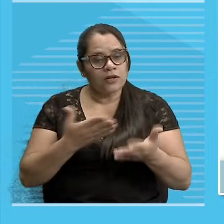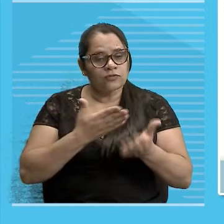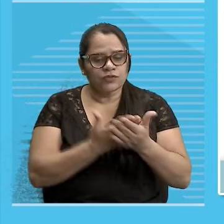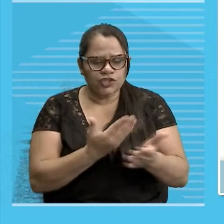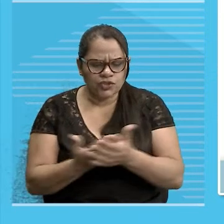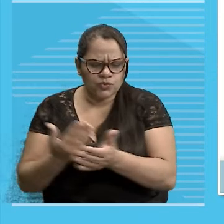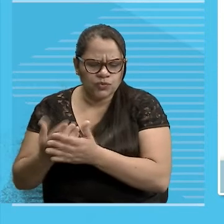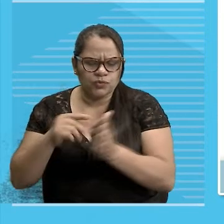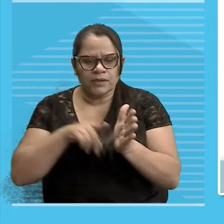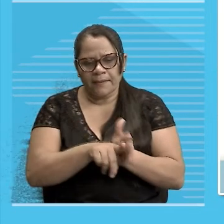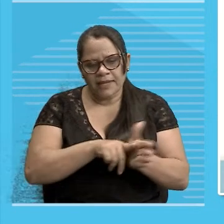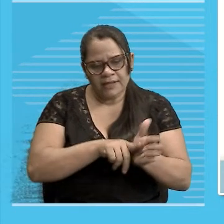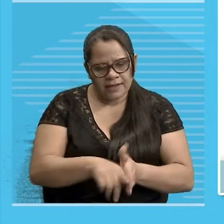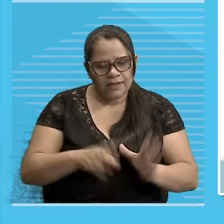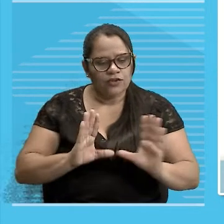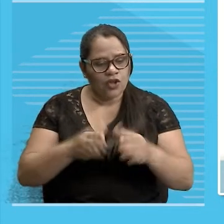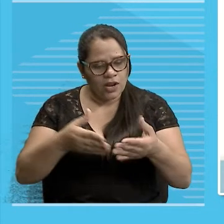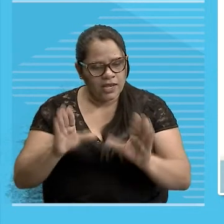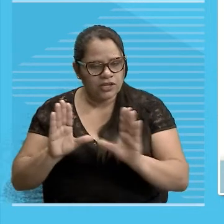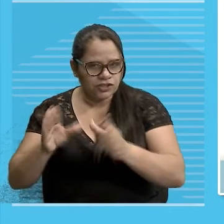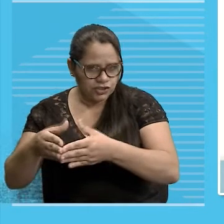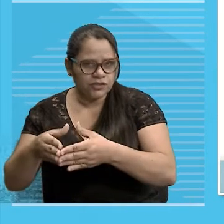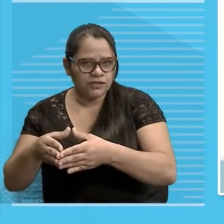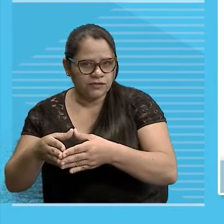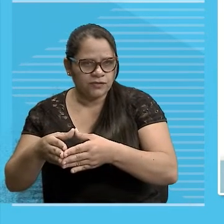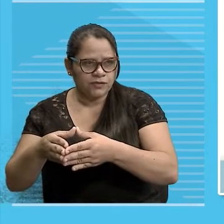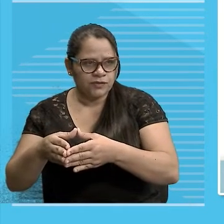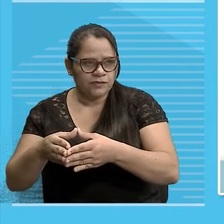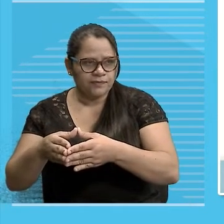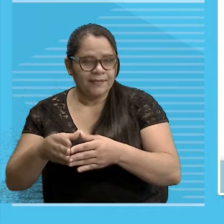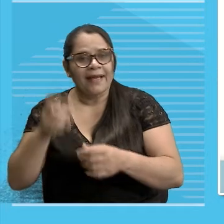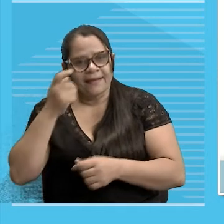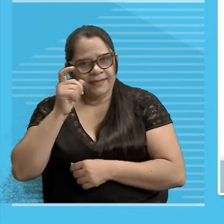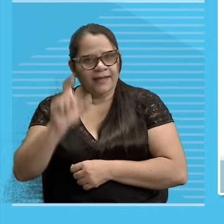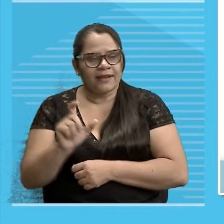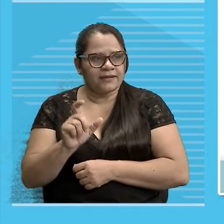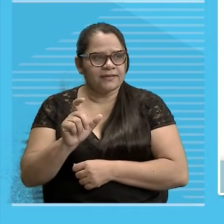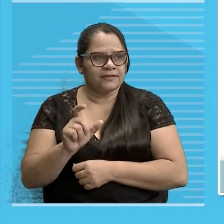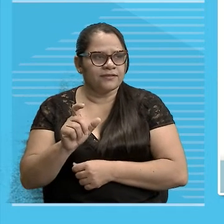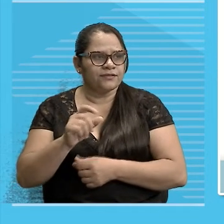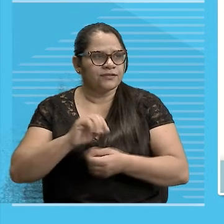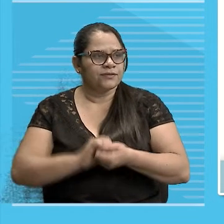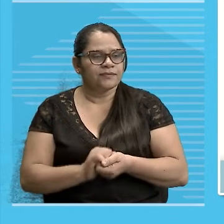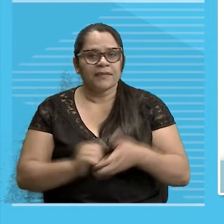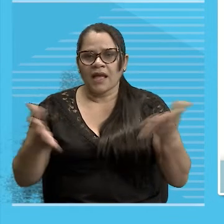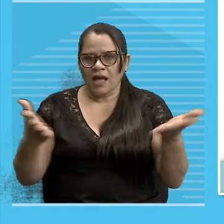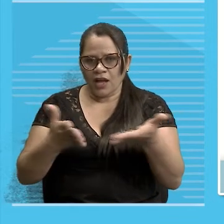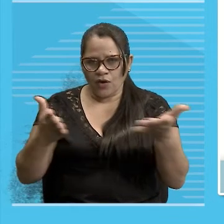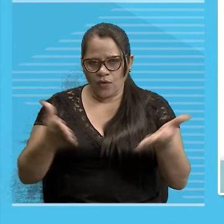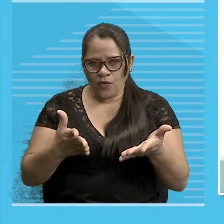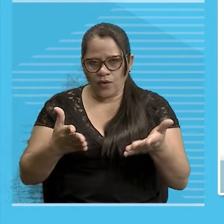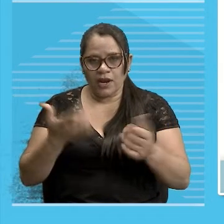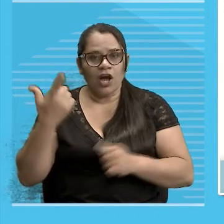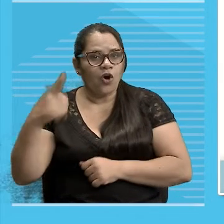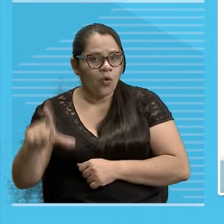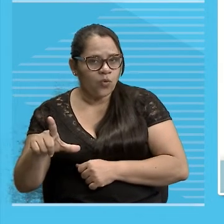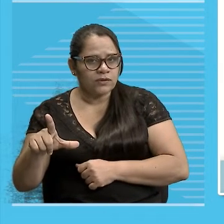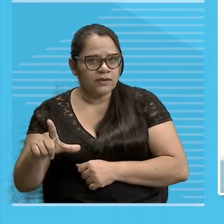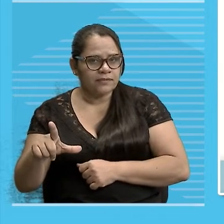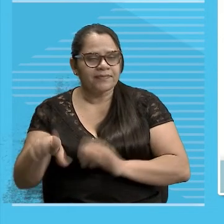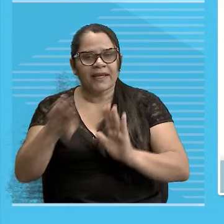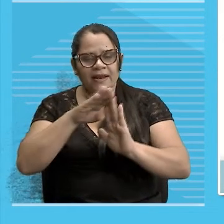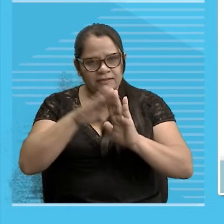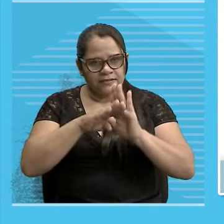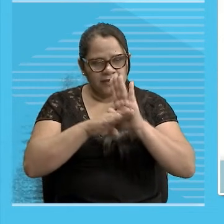Coletivo de fogo De artifício Girandola Vamos lá Agora nós vamos A um outro Critério De classificação